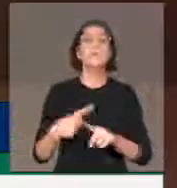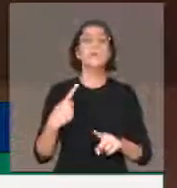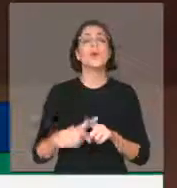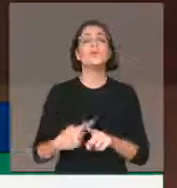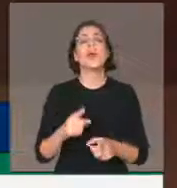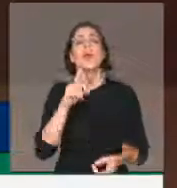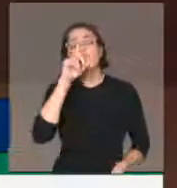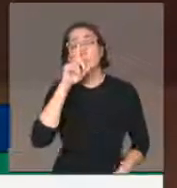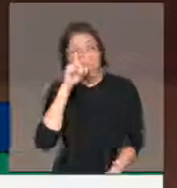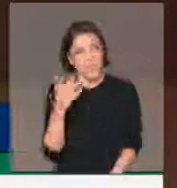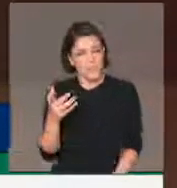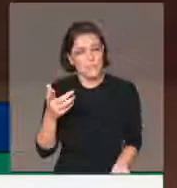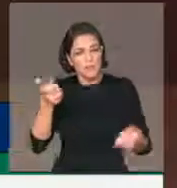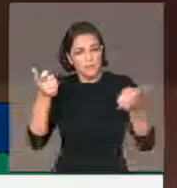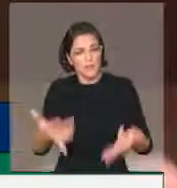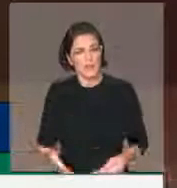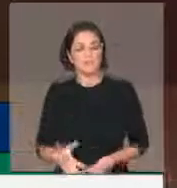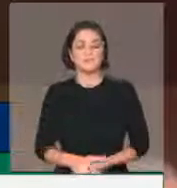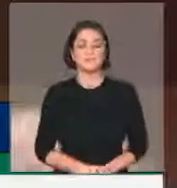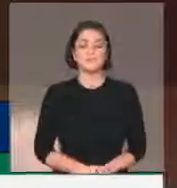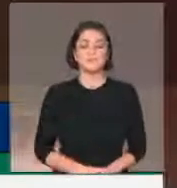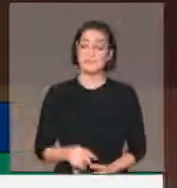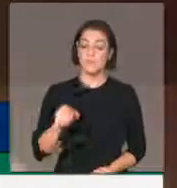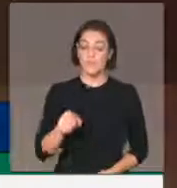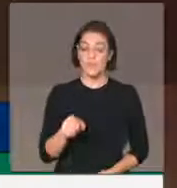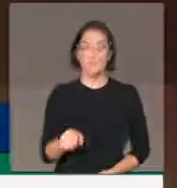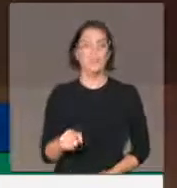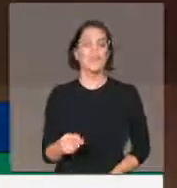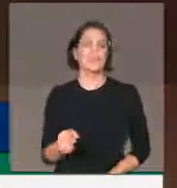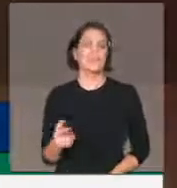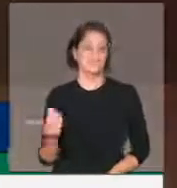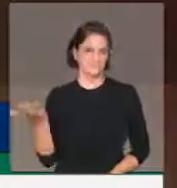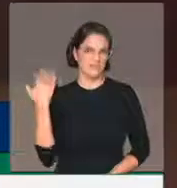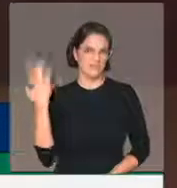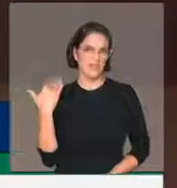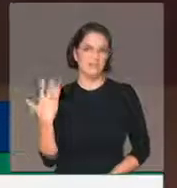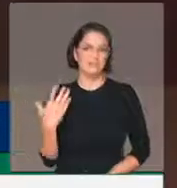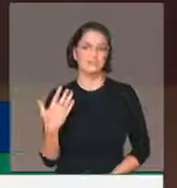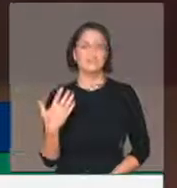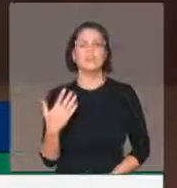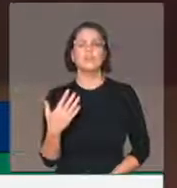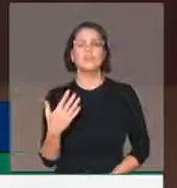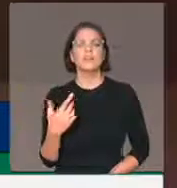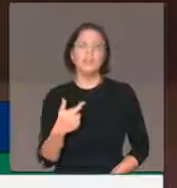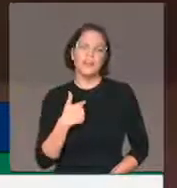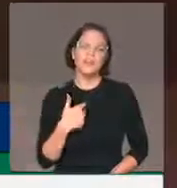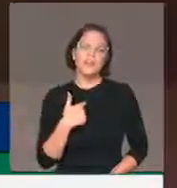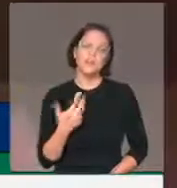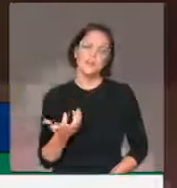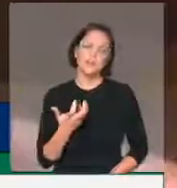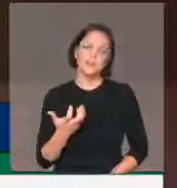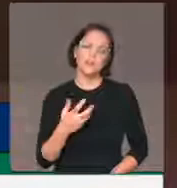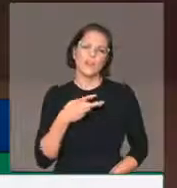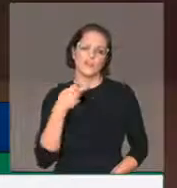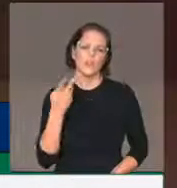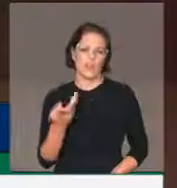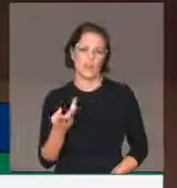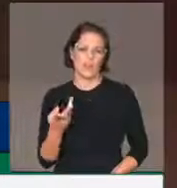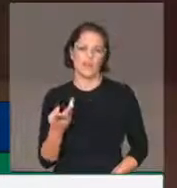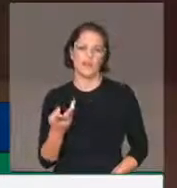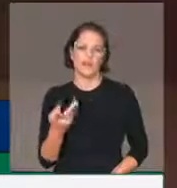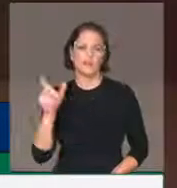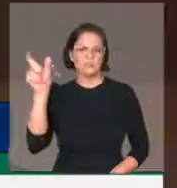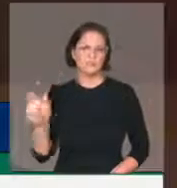estão sendo colocados em risco? Porque é um dispositivo que foi mantido pelo relator. Aliás, eu quero aqui também fazer a minha reverência